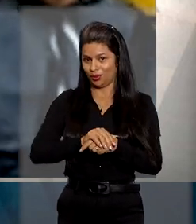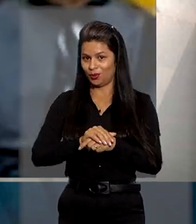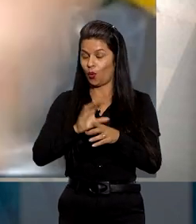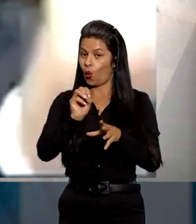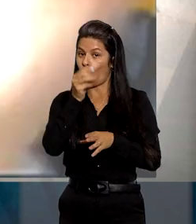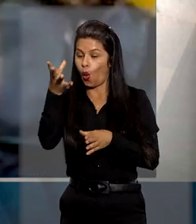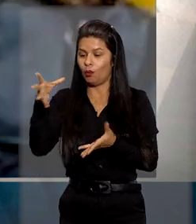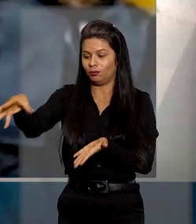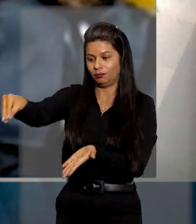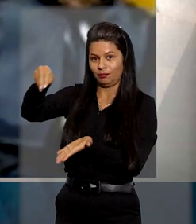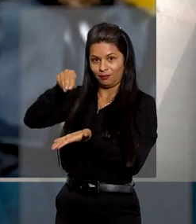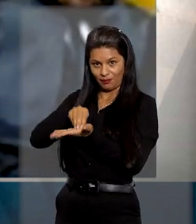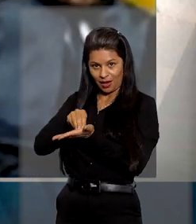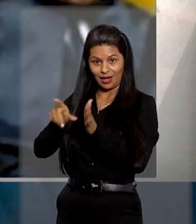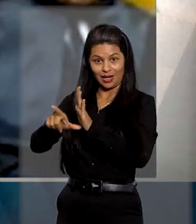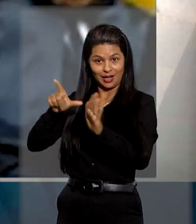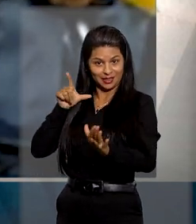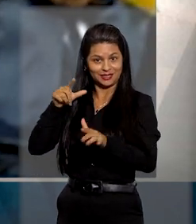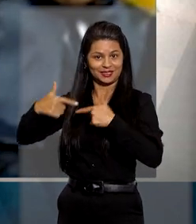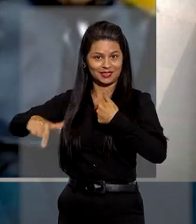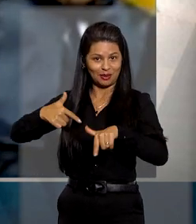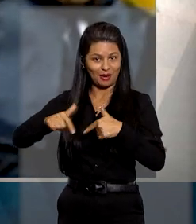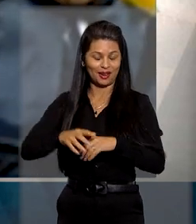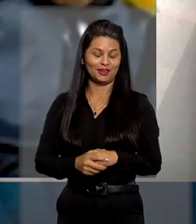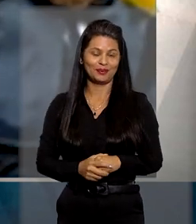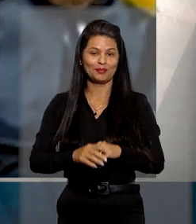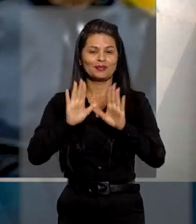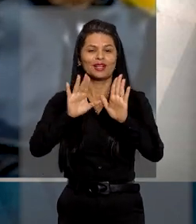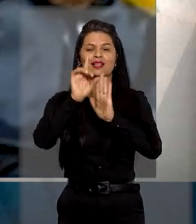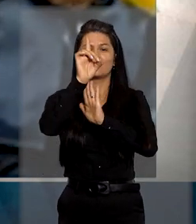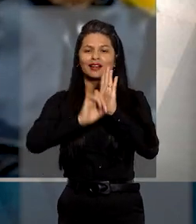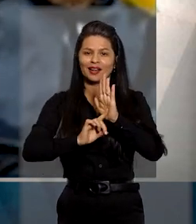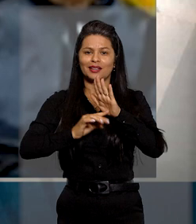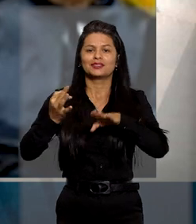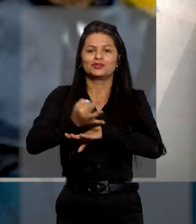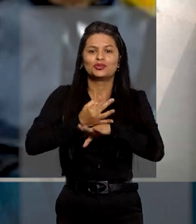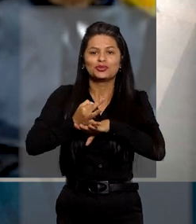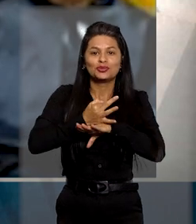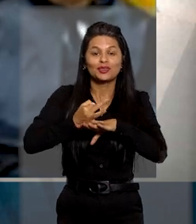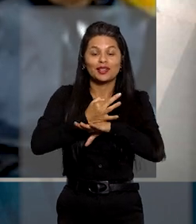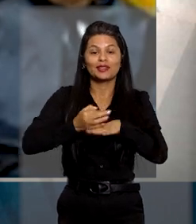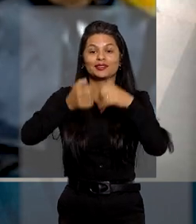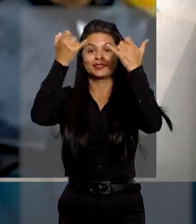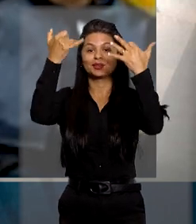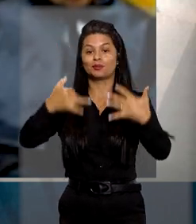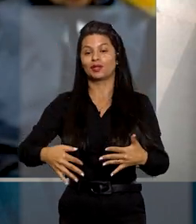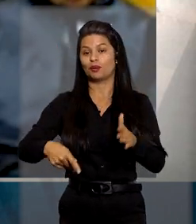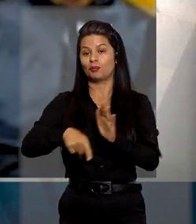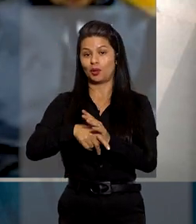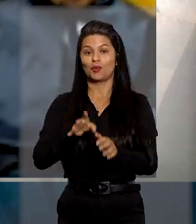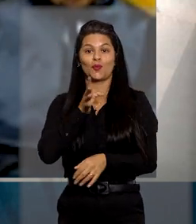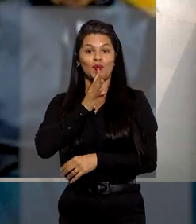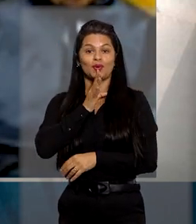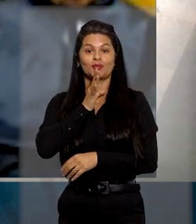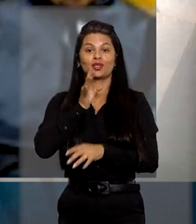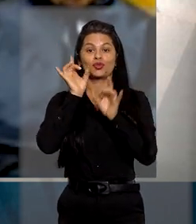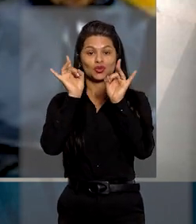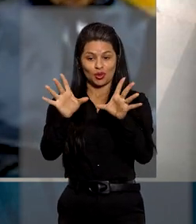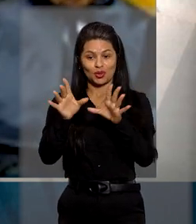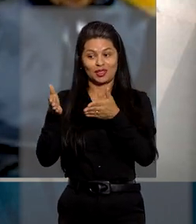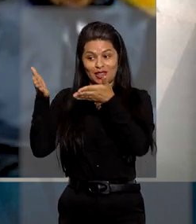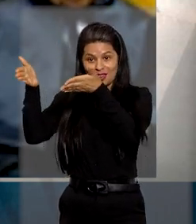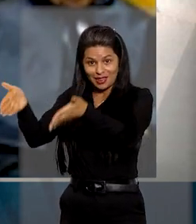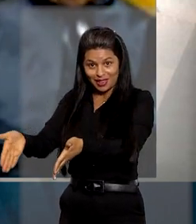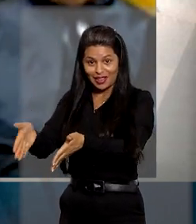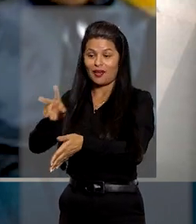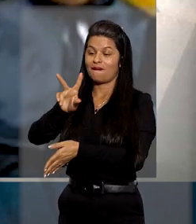reintegração do anterior ocupante. E a declaração de vacância, segundo o relator, consiste apenas no reconhecimento de que o